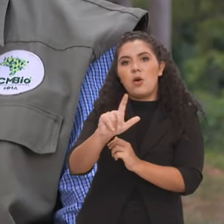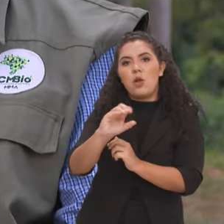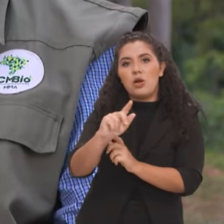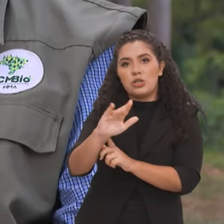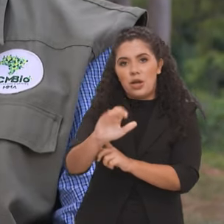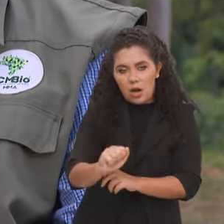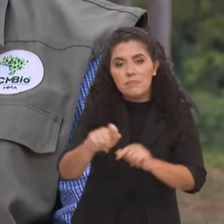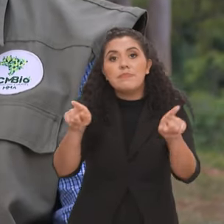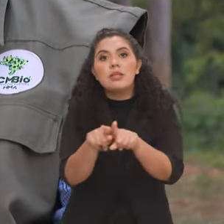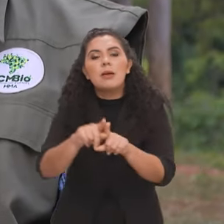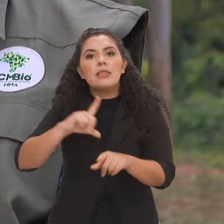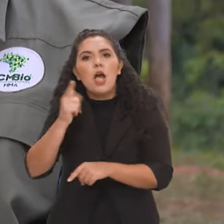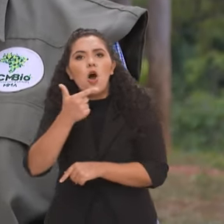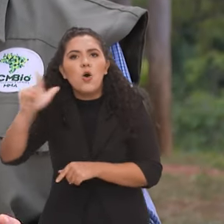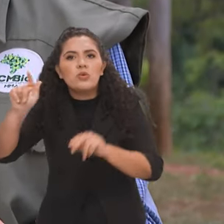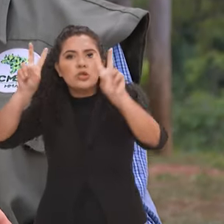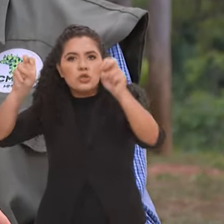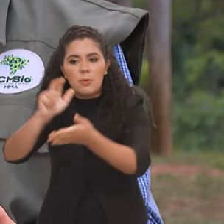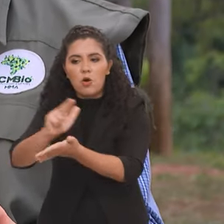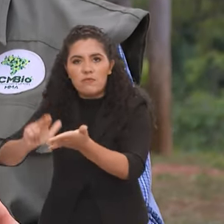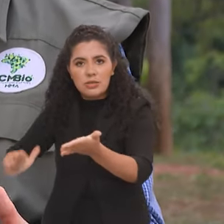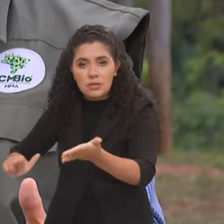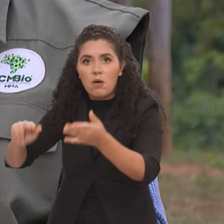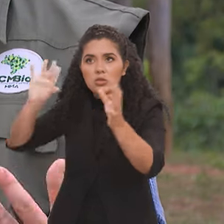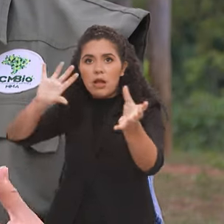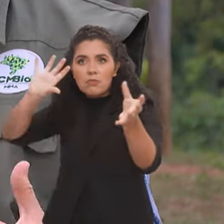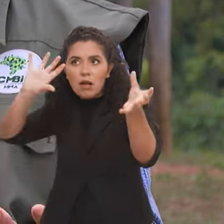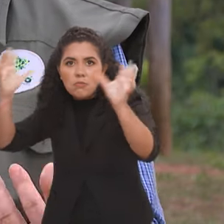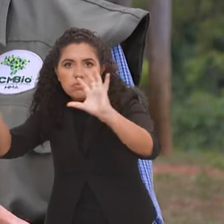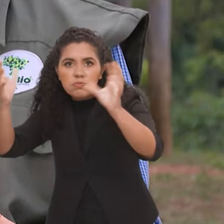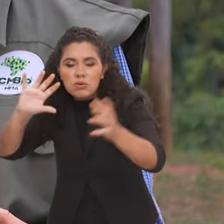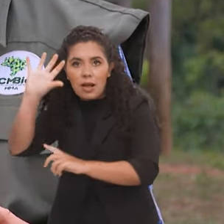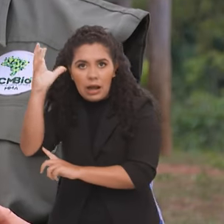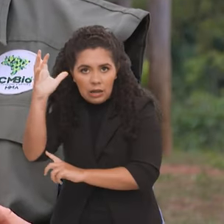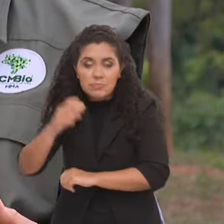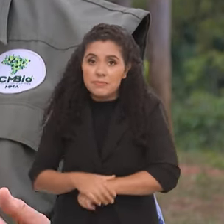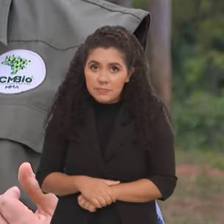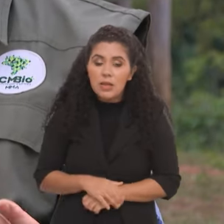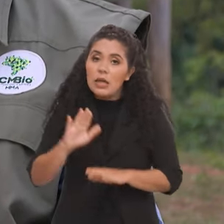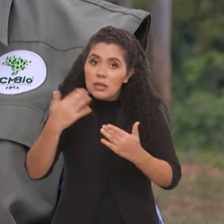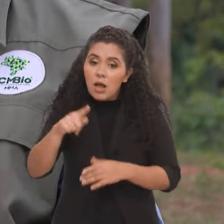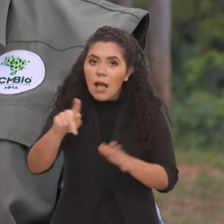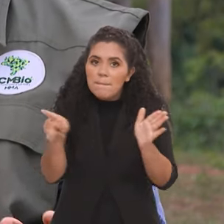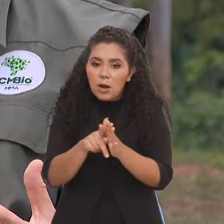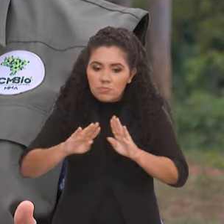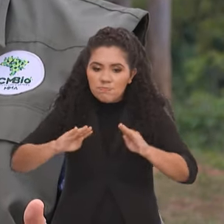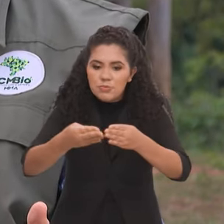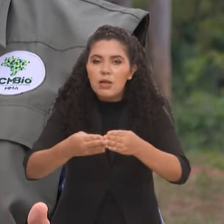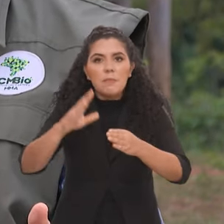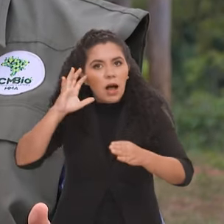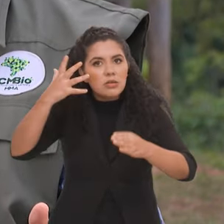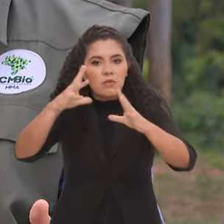sobre Mudança do Clima. Então, essas convenções são arranjos entre os países dedicados a enfrentar